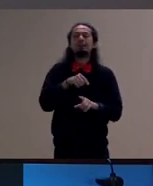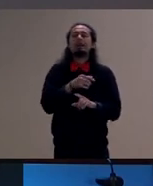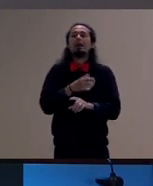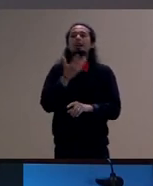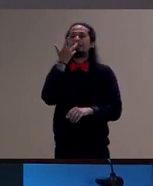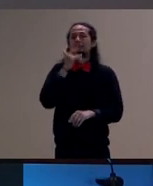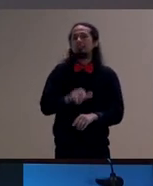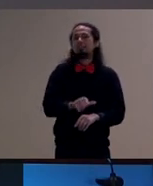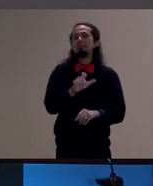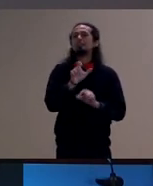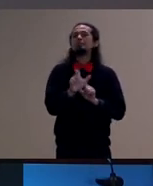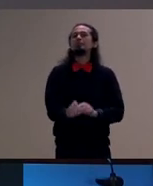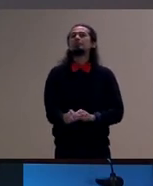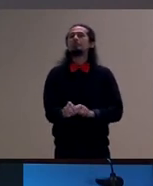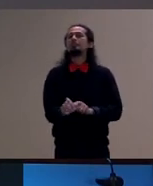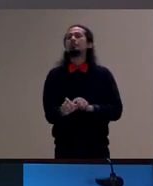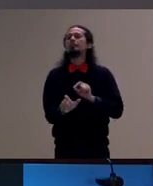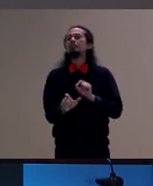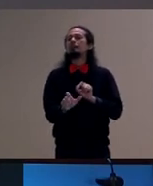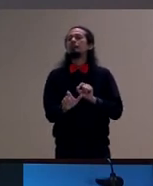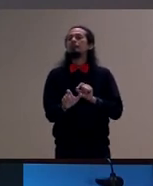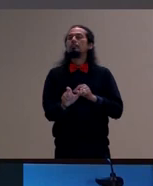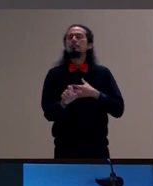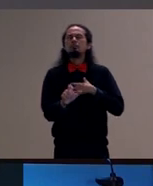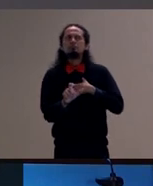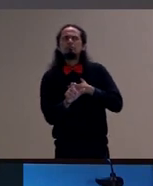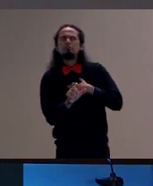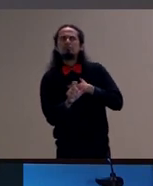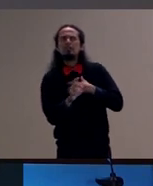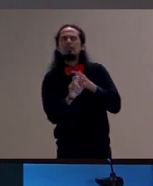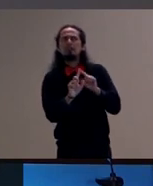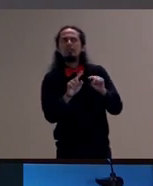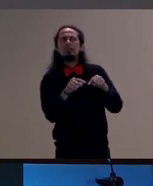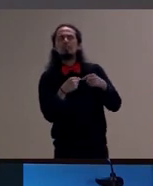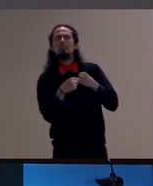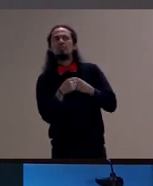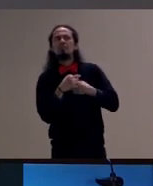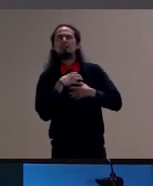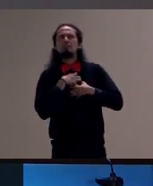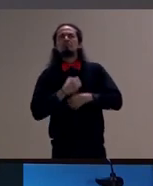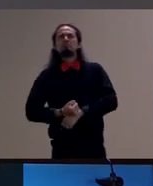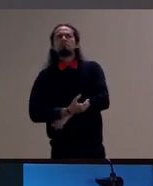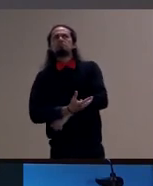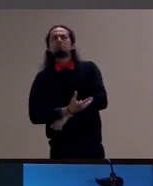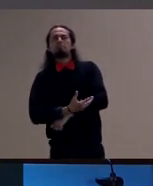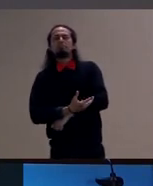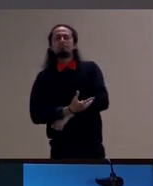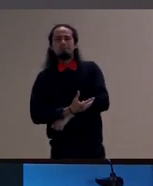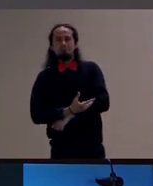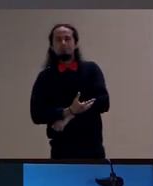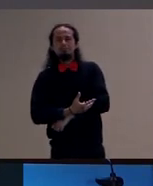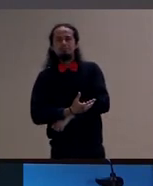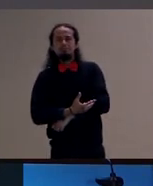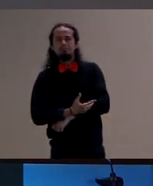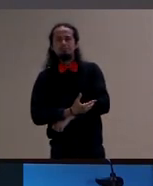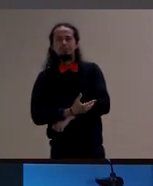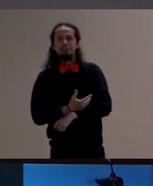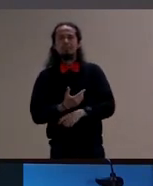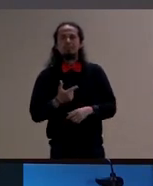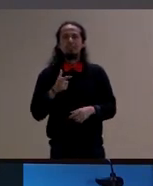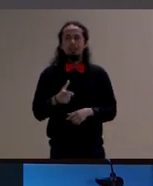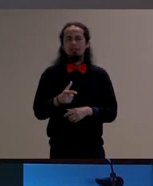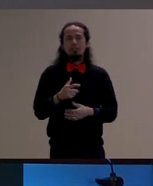que o que afeta ela então ela vai elegendo assim coisas para se aproximar para se apropriar